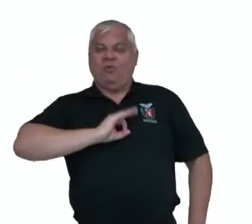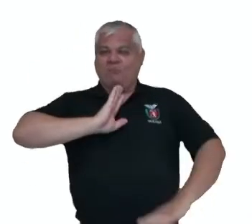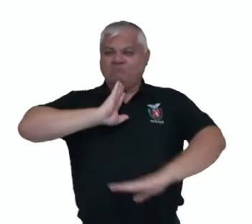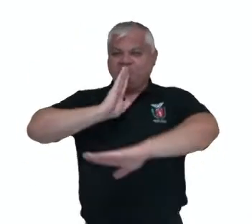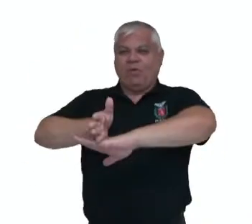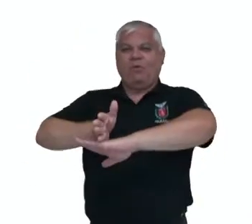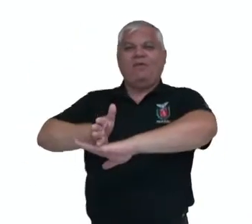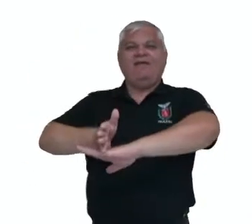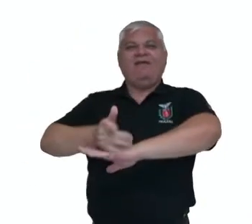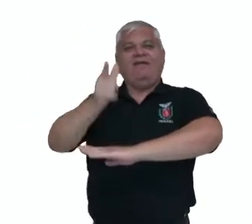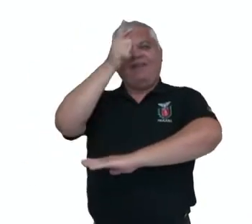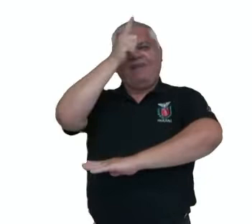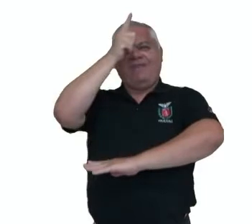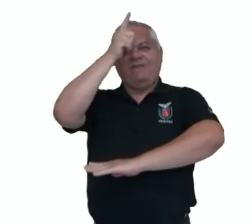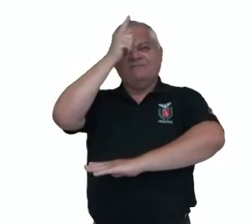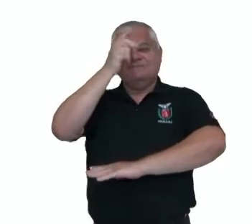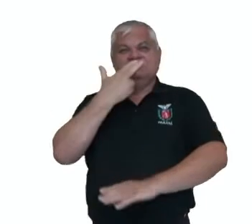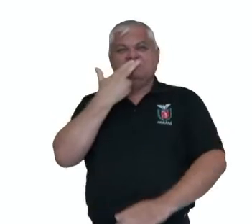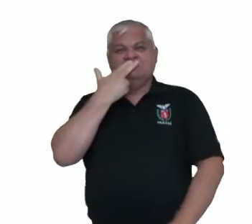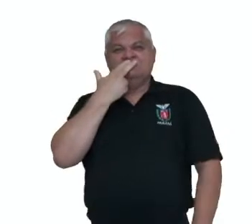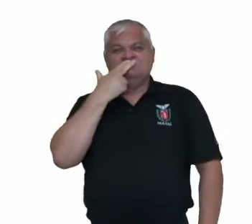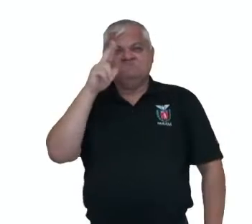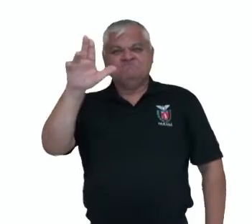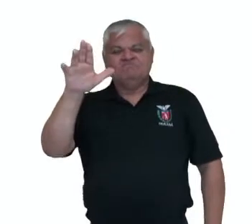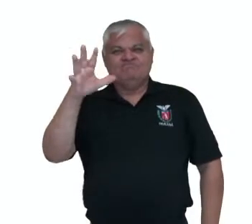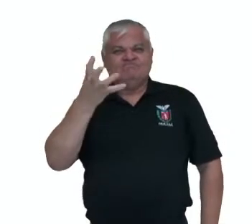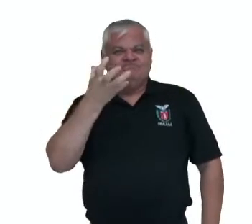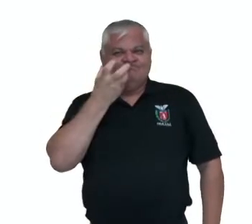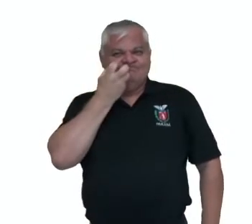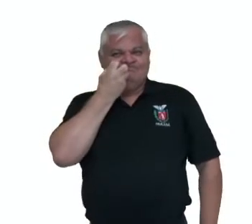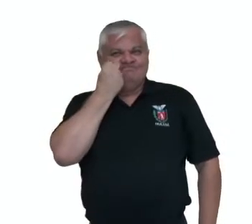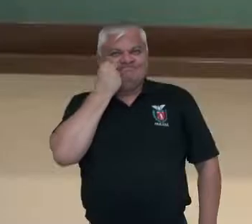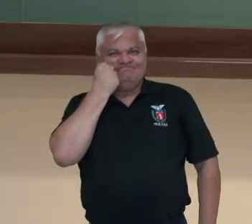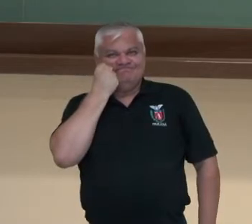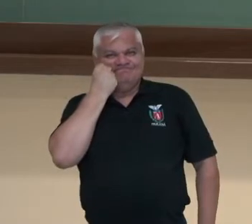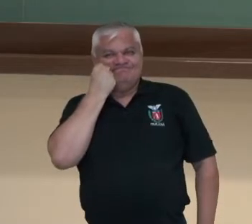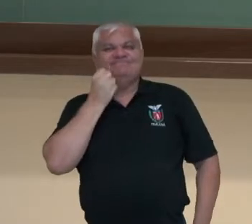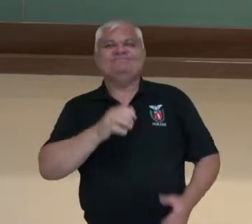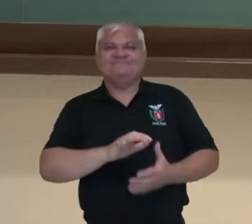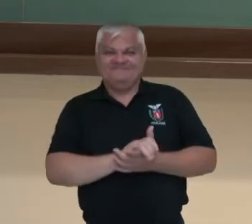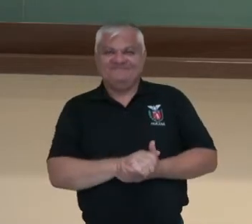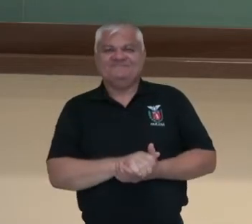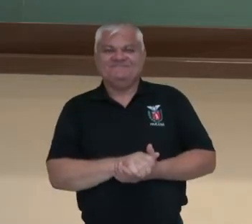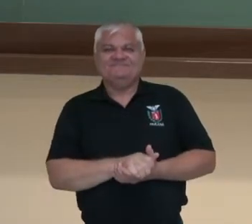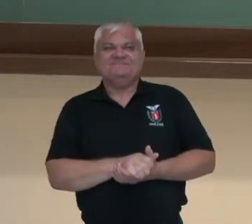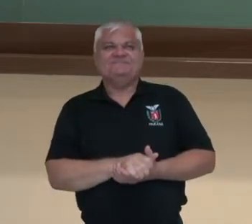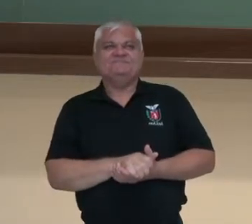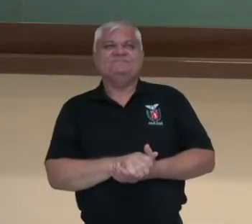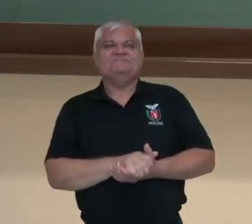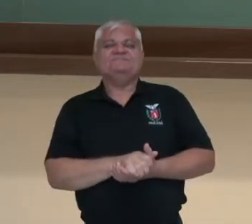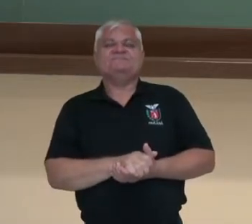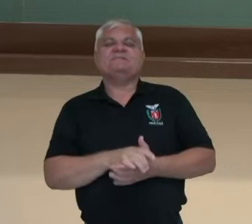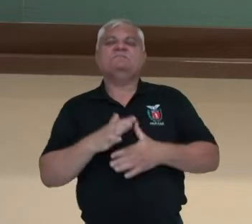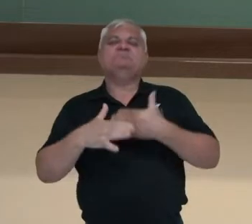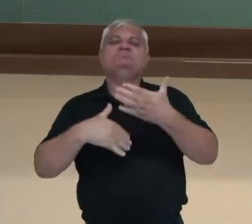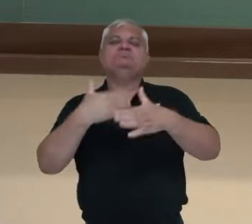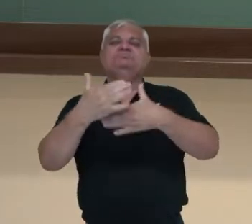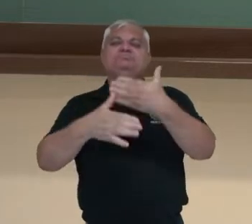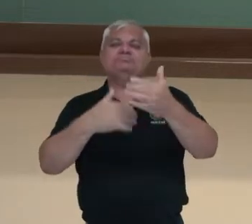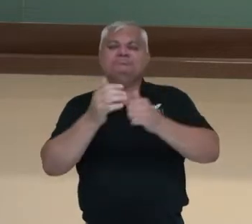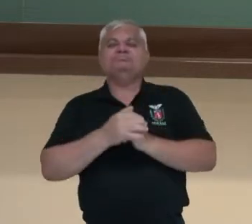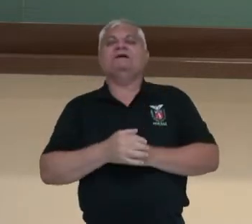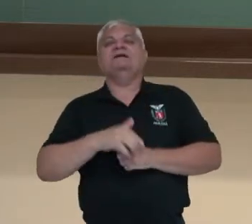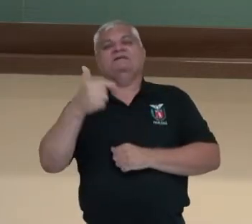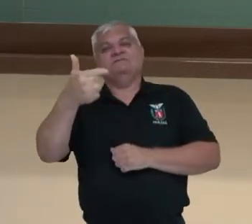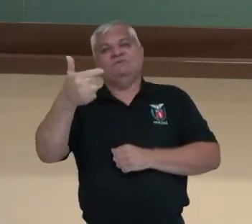né? Sobre o olhar de Adolf Hitler, que achava que tinha que ser a superioridade da raça ariana. E aí veio a Guerra Fria, né? Que é a pós-segunda